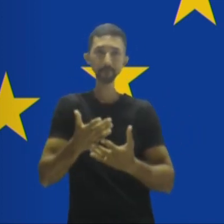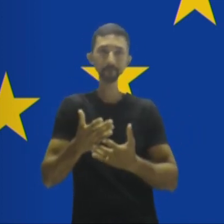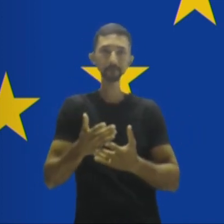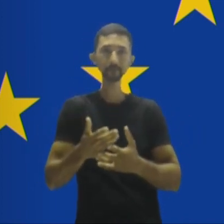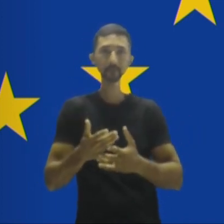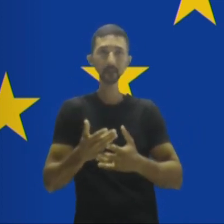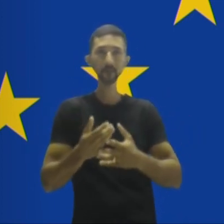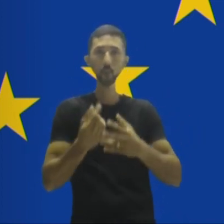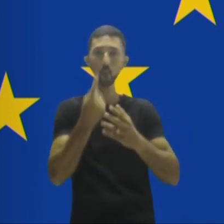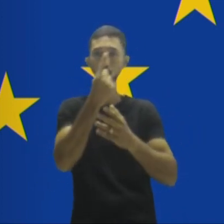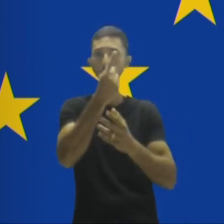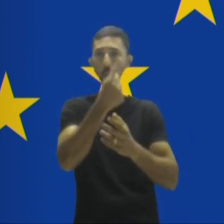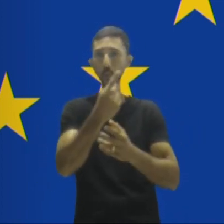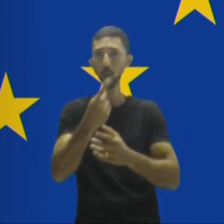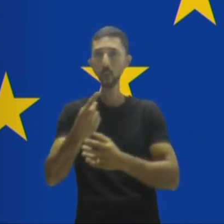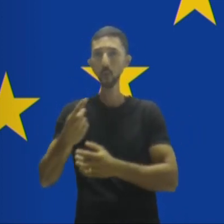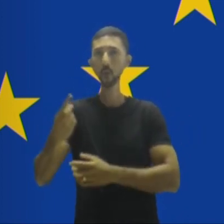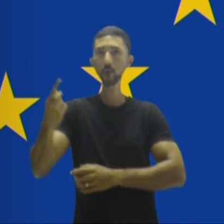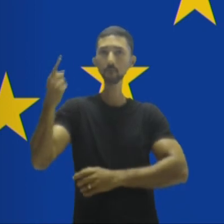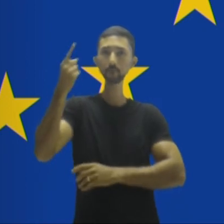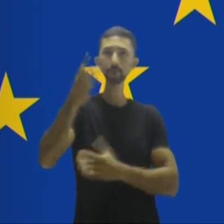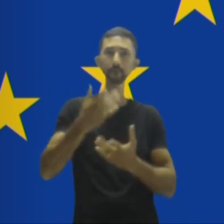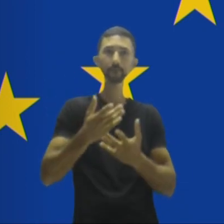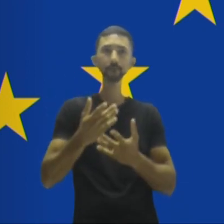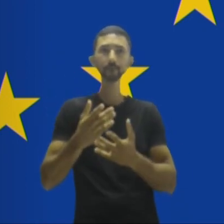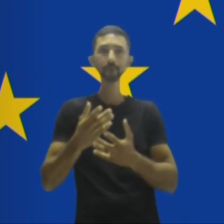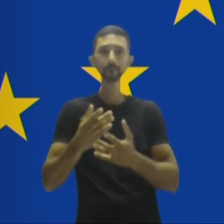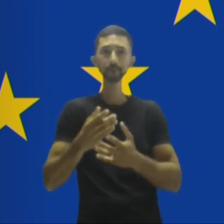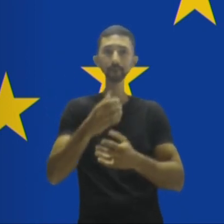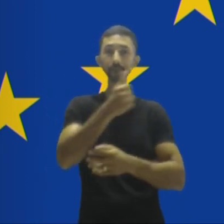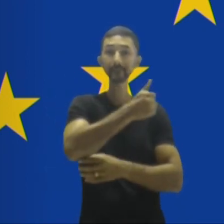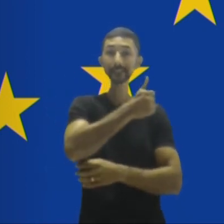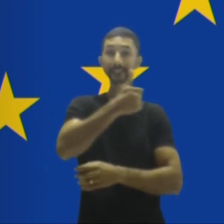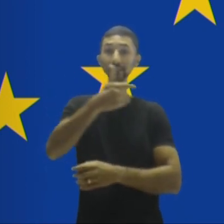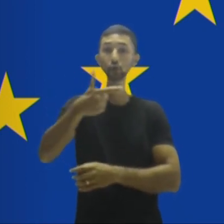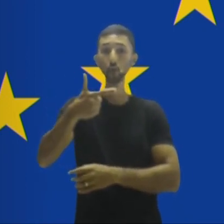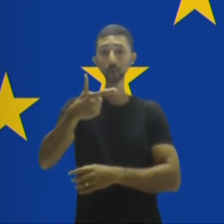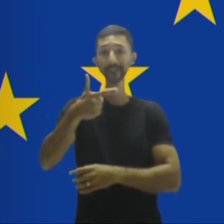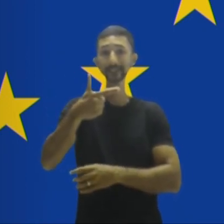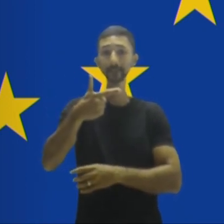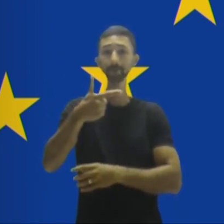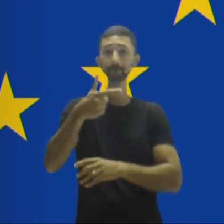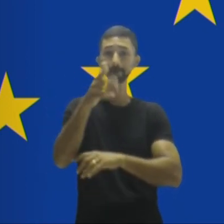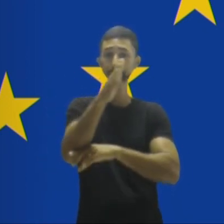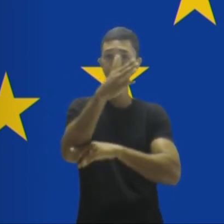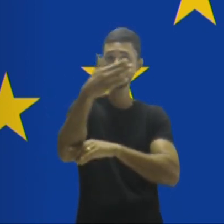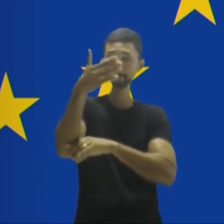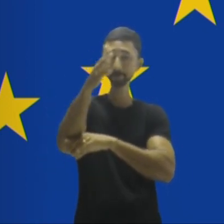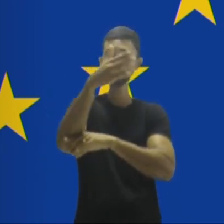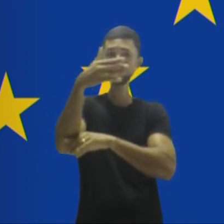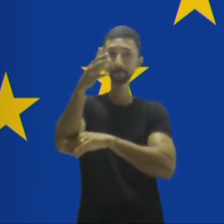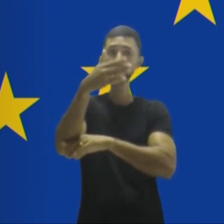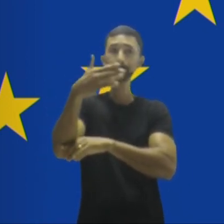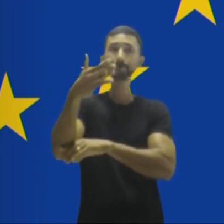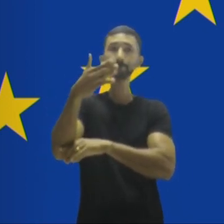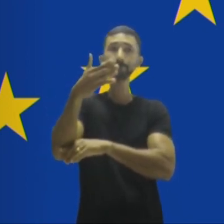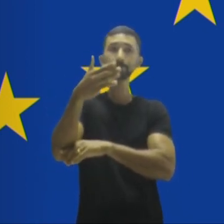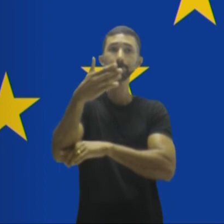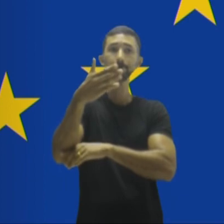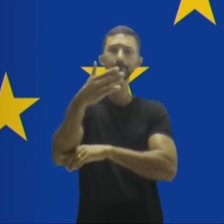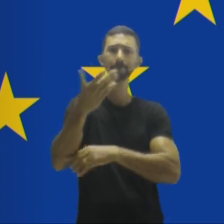vocês contarem, vocês vão contar doze estrelas como símbolo da União Europeia.